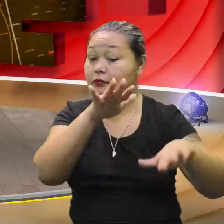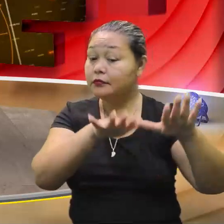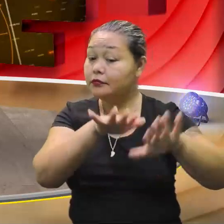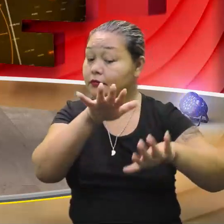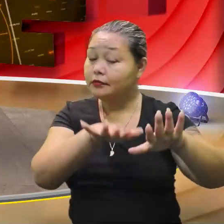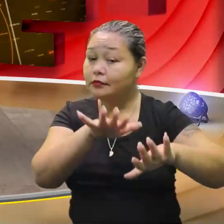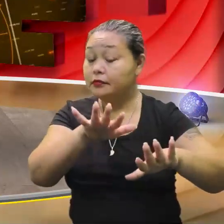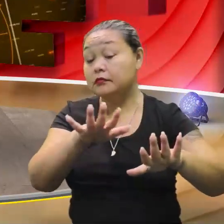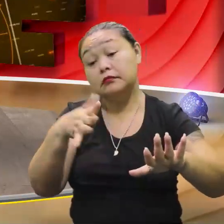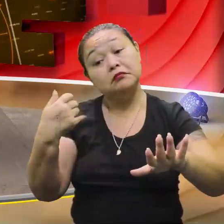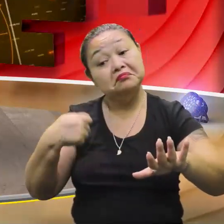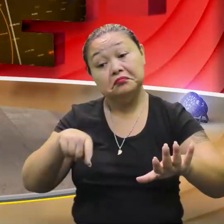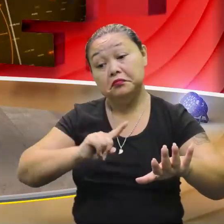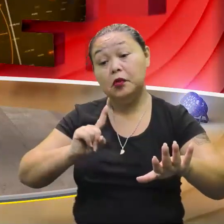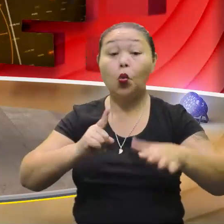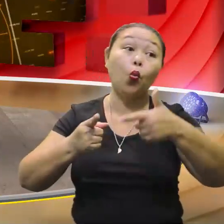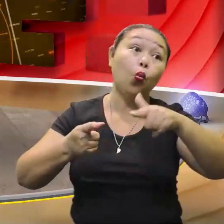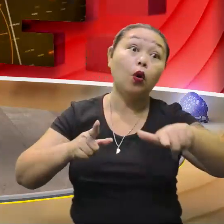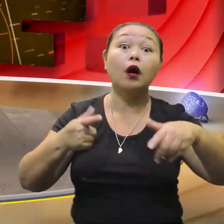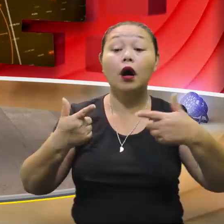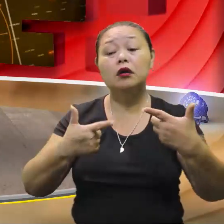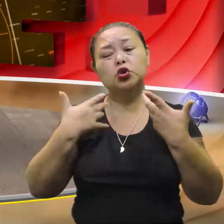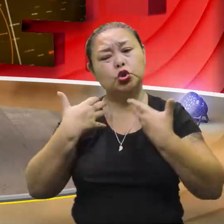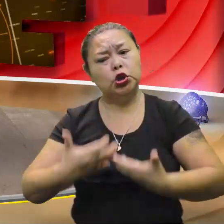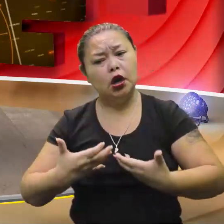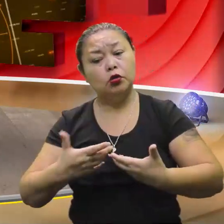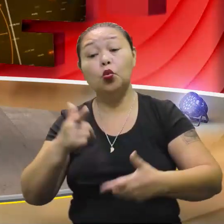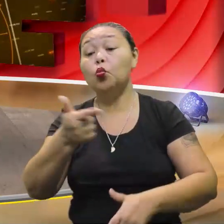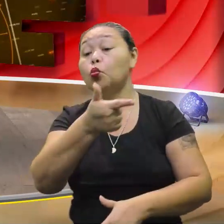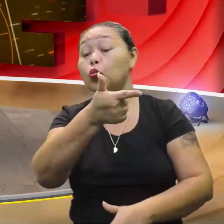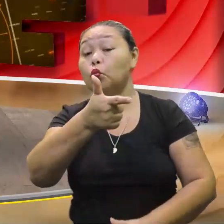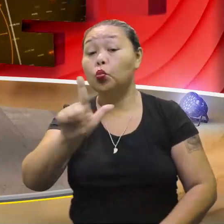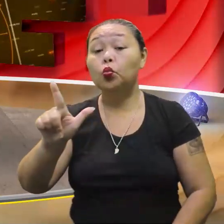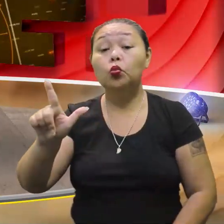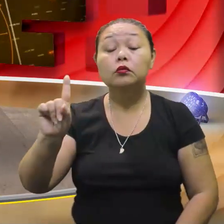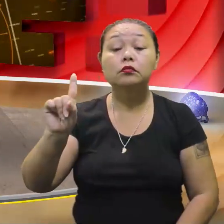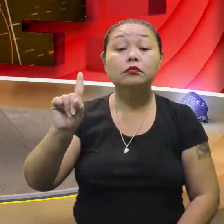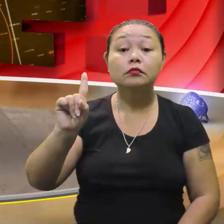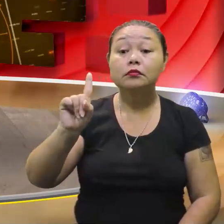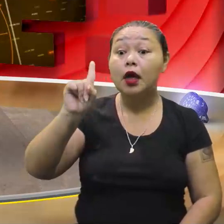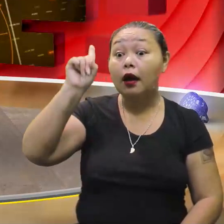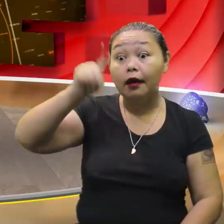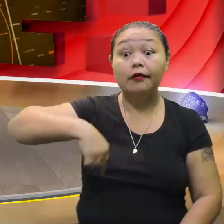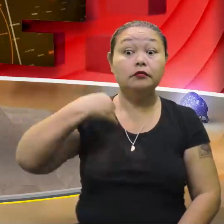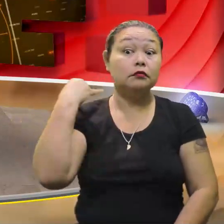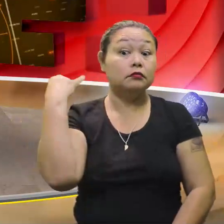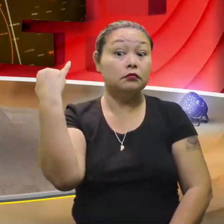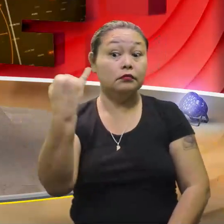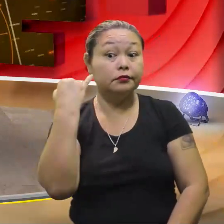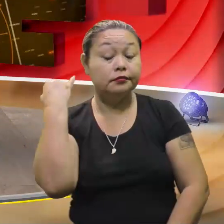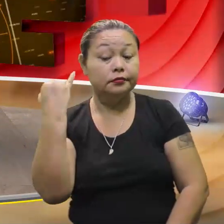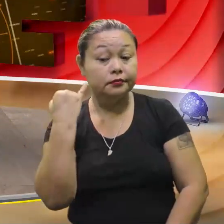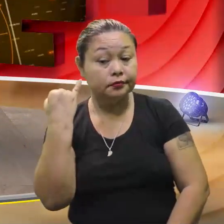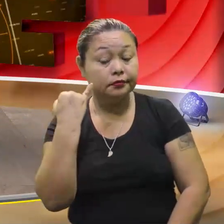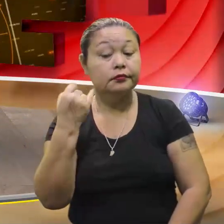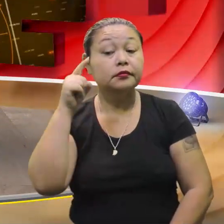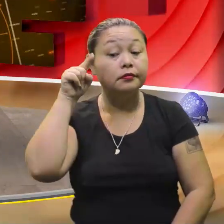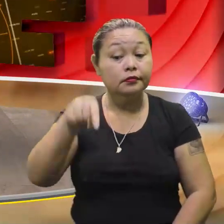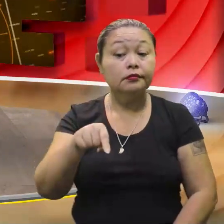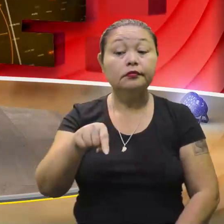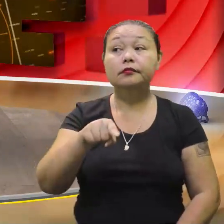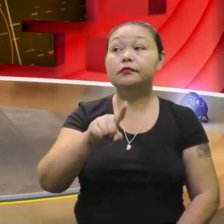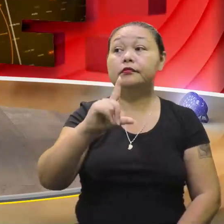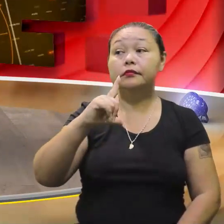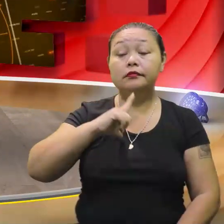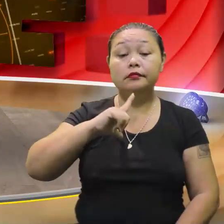alguns é desnecessário, para outros é muito chato, para outros foi fundamental. E aí, é nesse